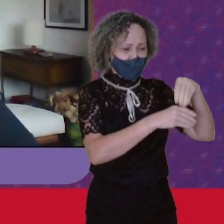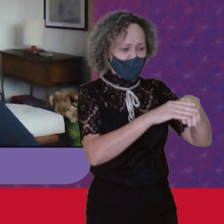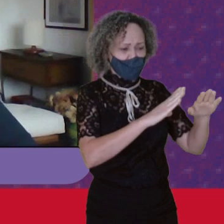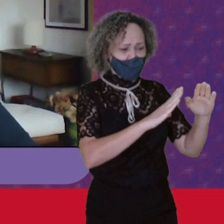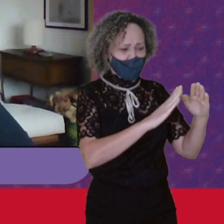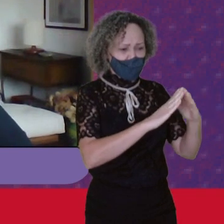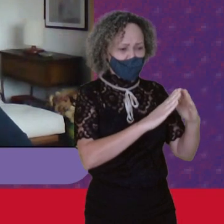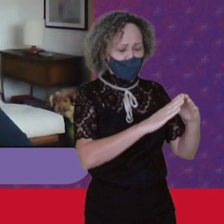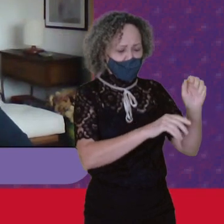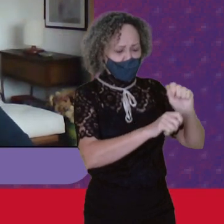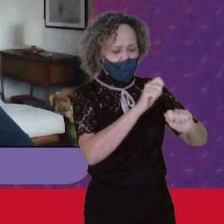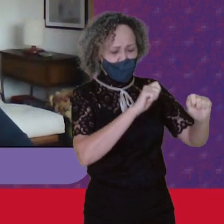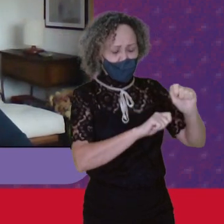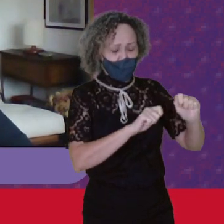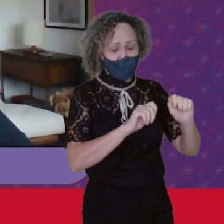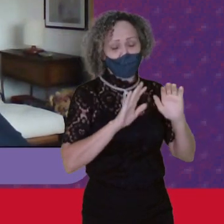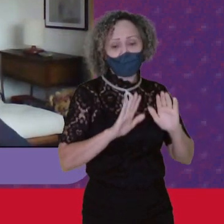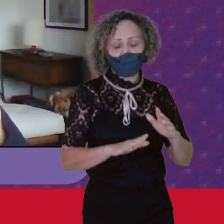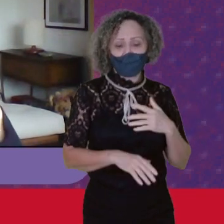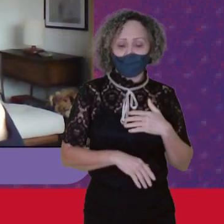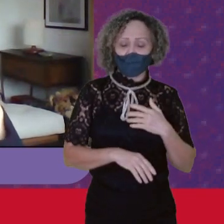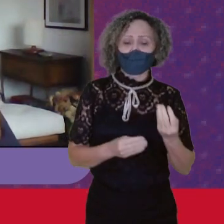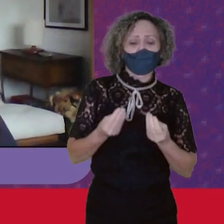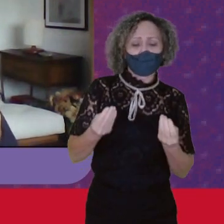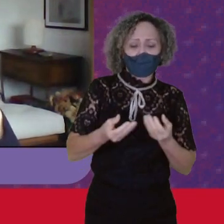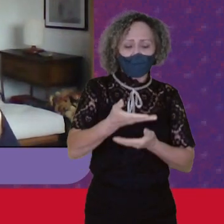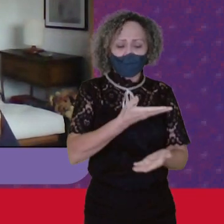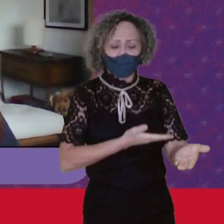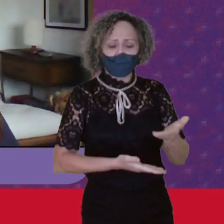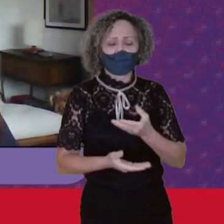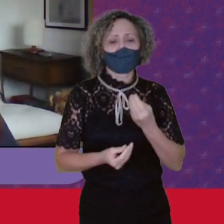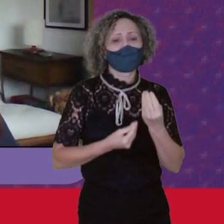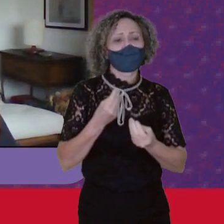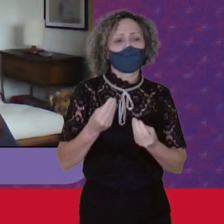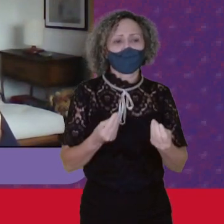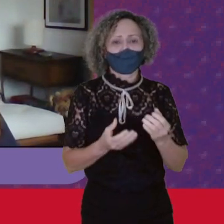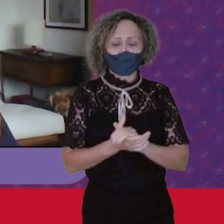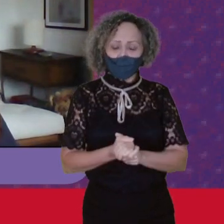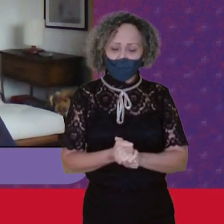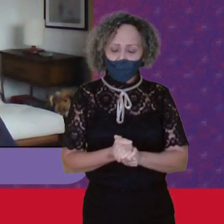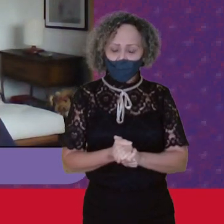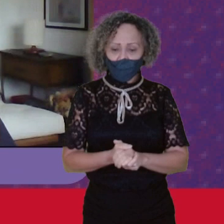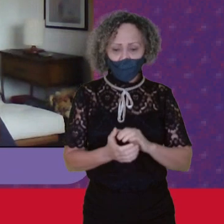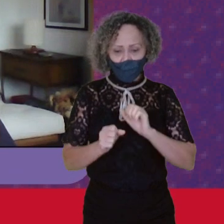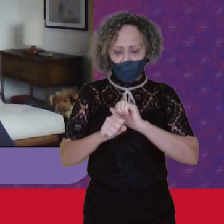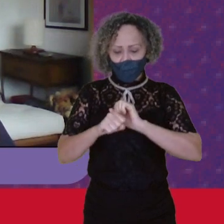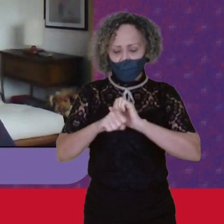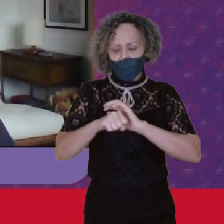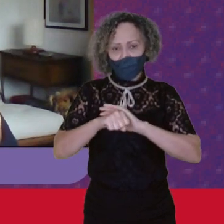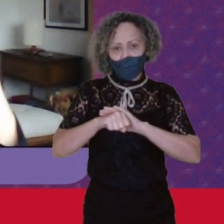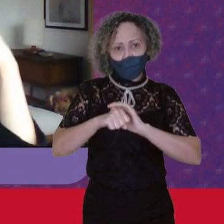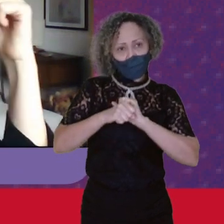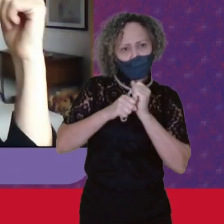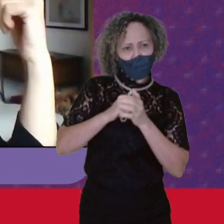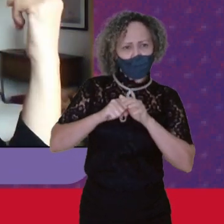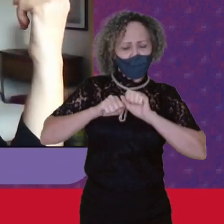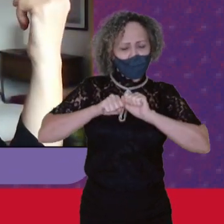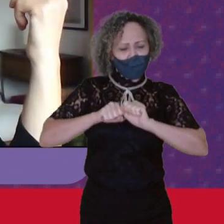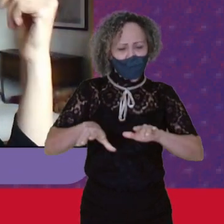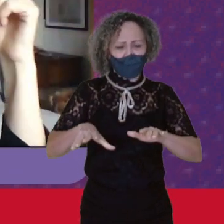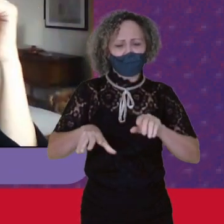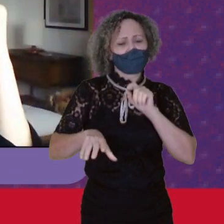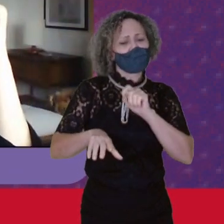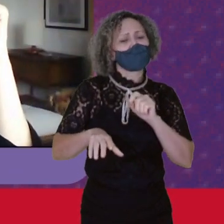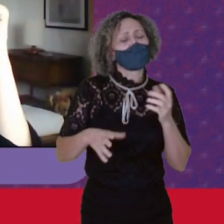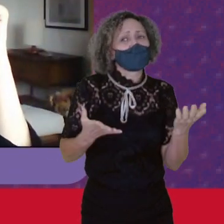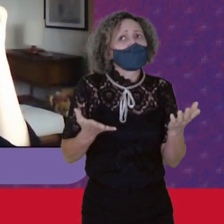Selma Sem dúvida nenhuma Acho que Claro A pandemia Ela teve o Mérito Se